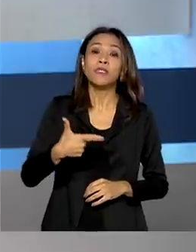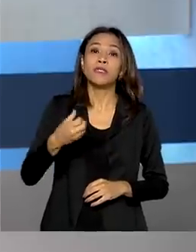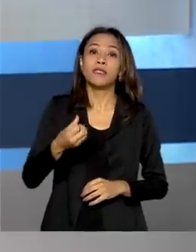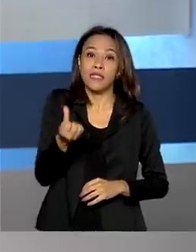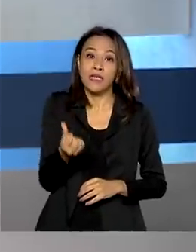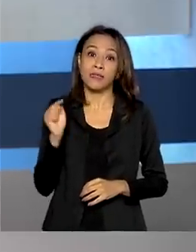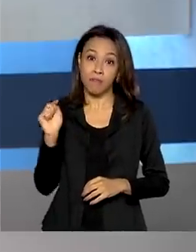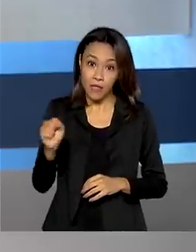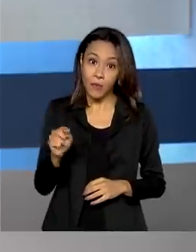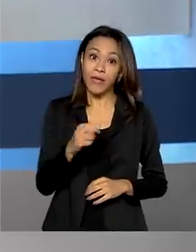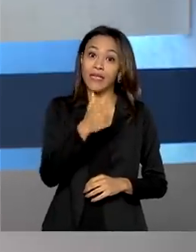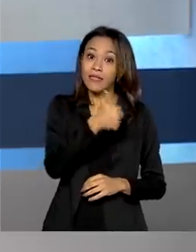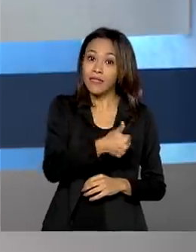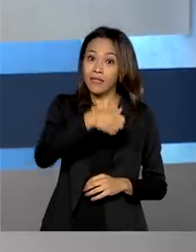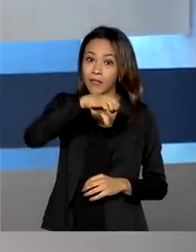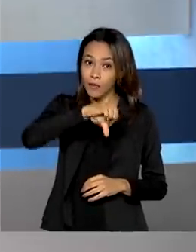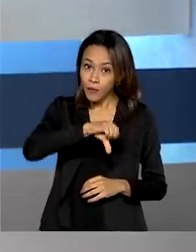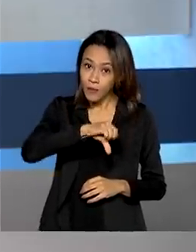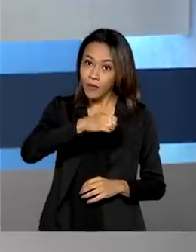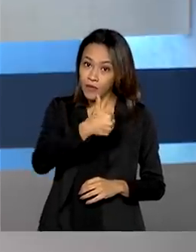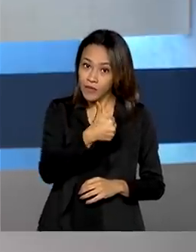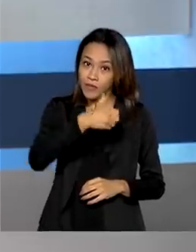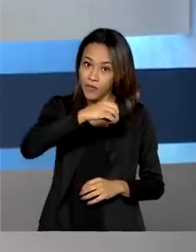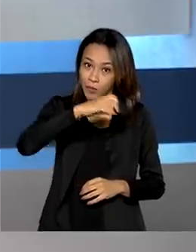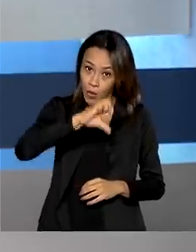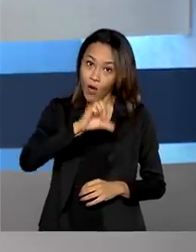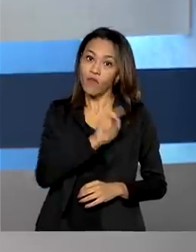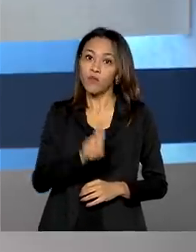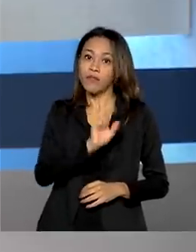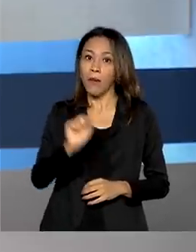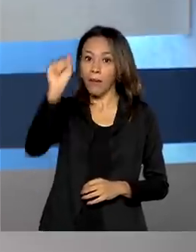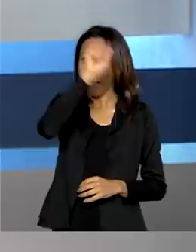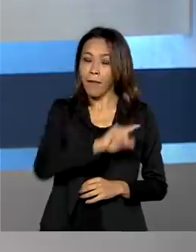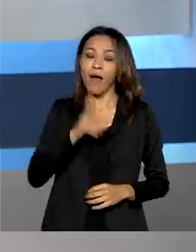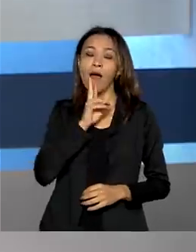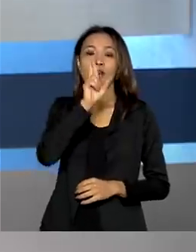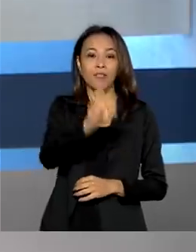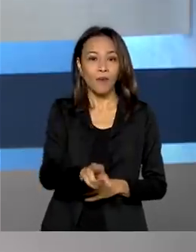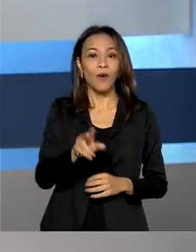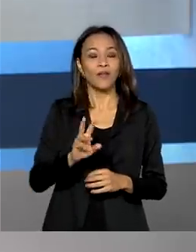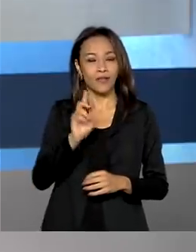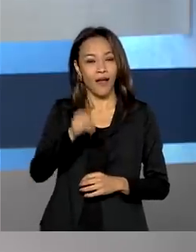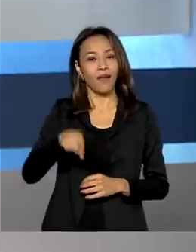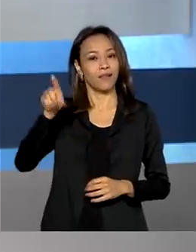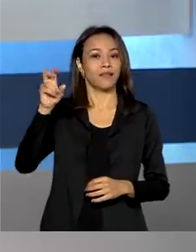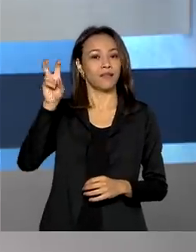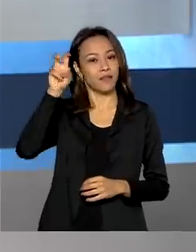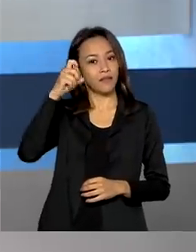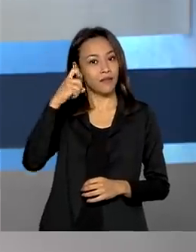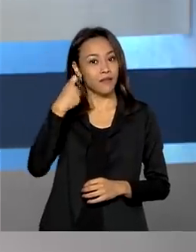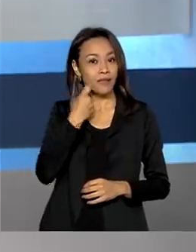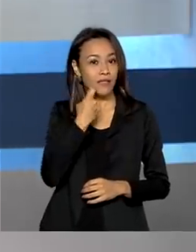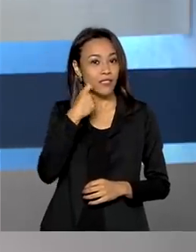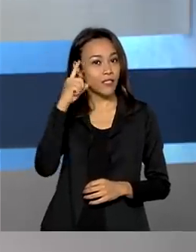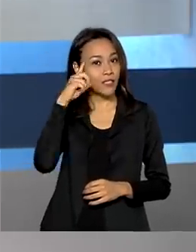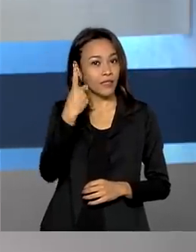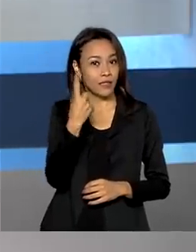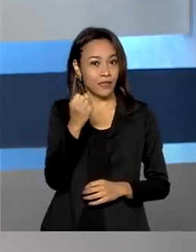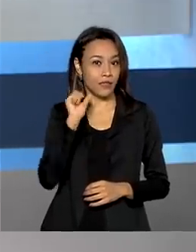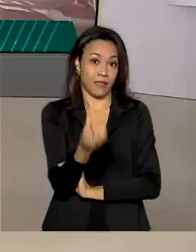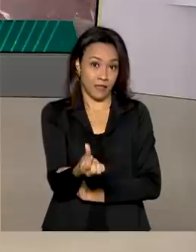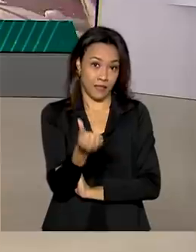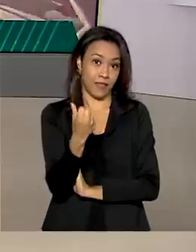109 instituições públicas de ensino superior. O resultado está previsto para sair na sexta-feira, dia 16 de abril.